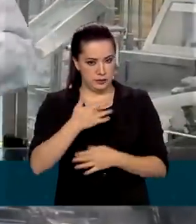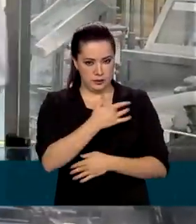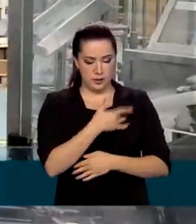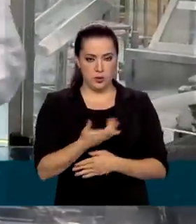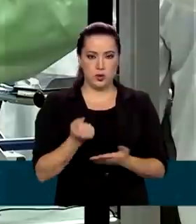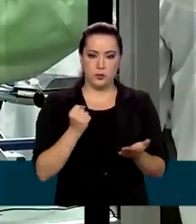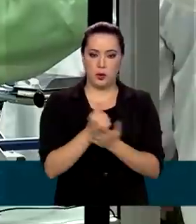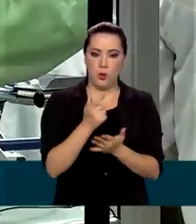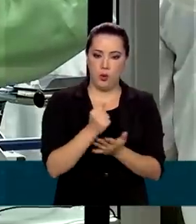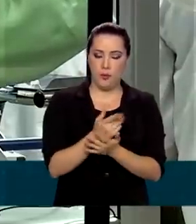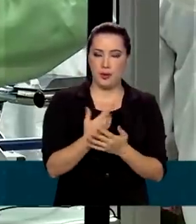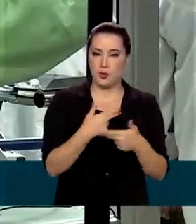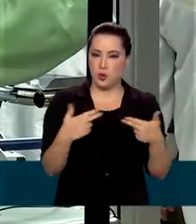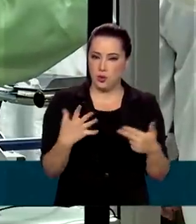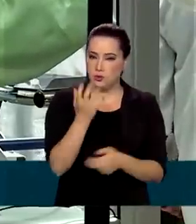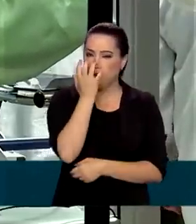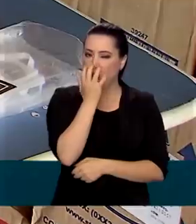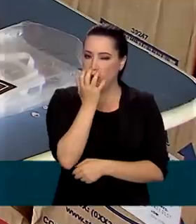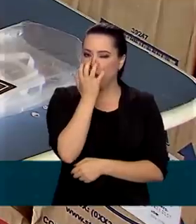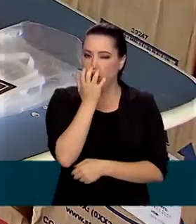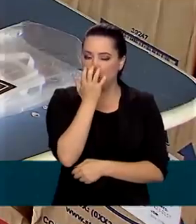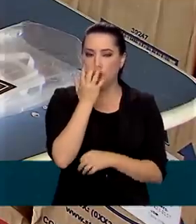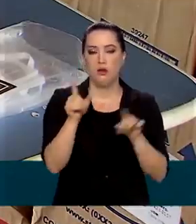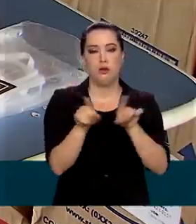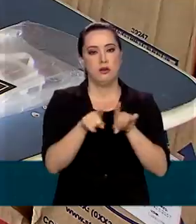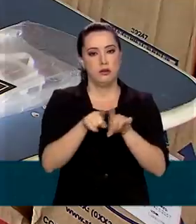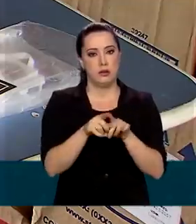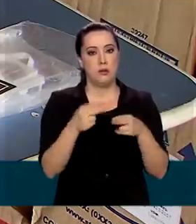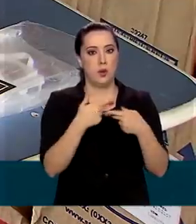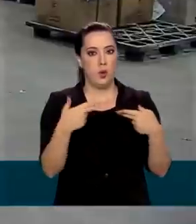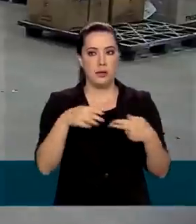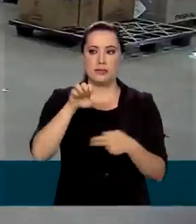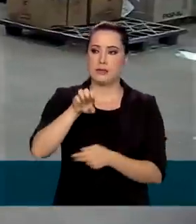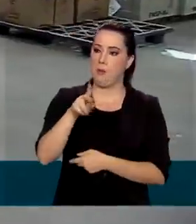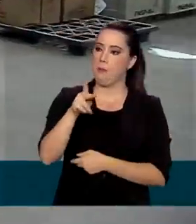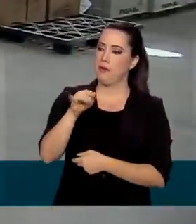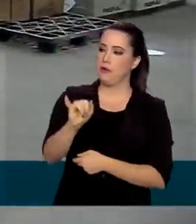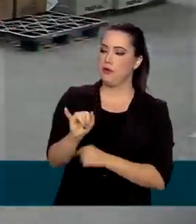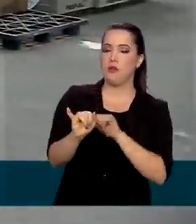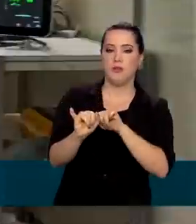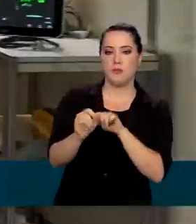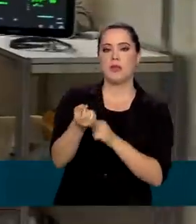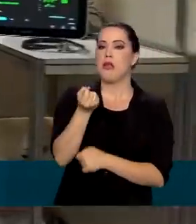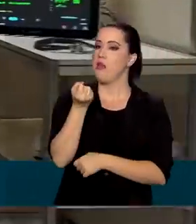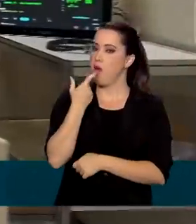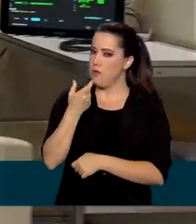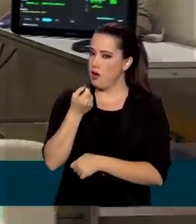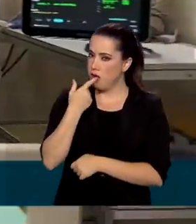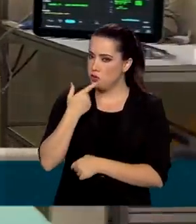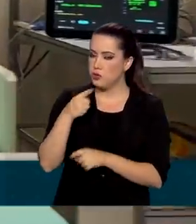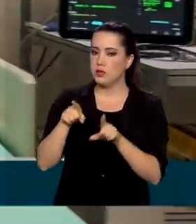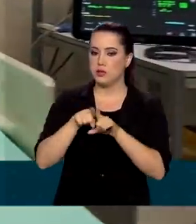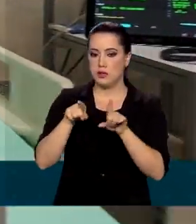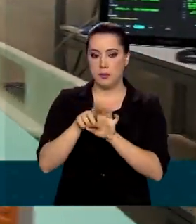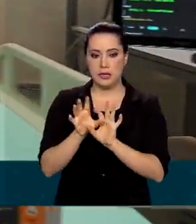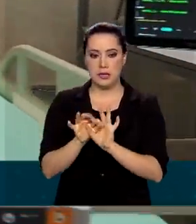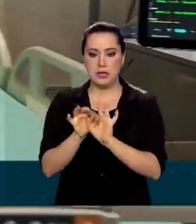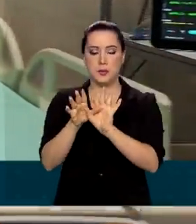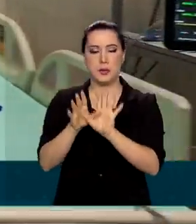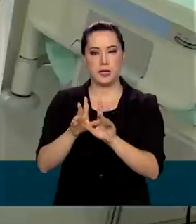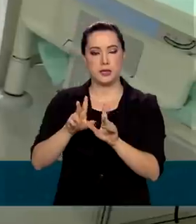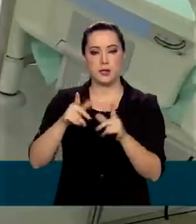entrega de ventiladores pulmonares, equipamentos de proteção individual, medicamentos, além da habilitação e